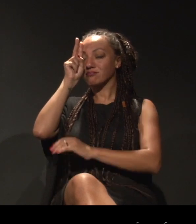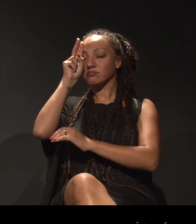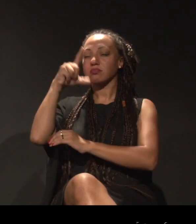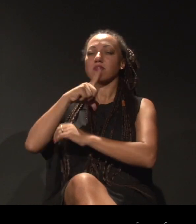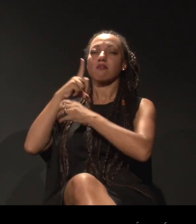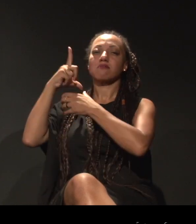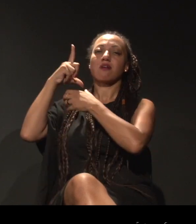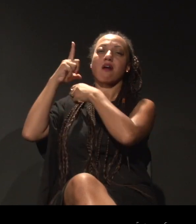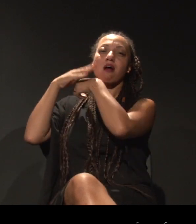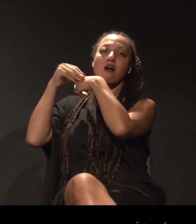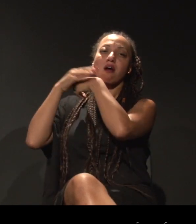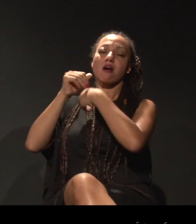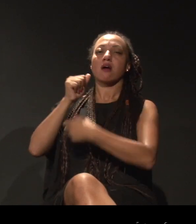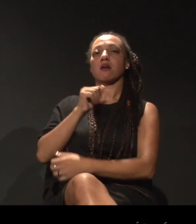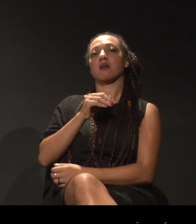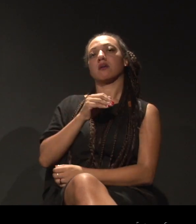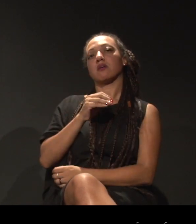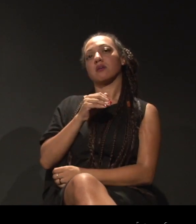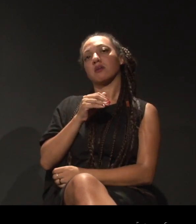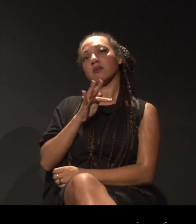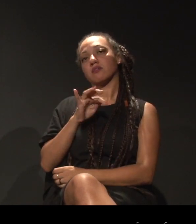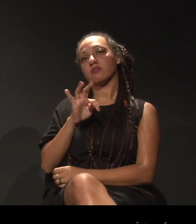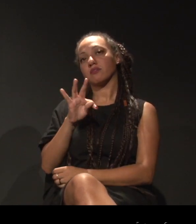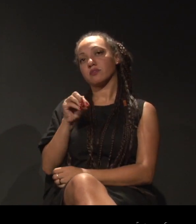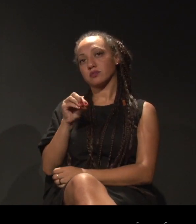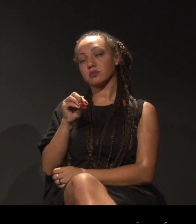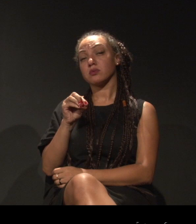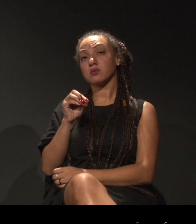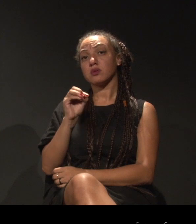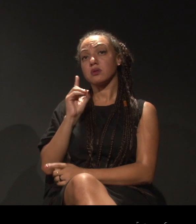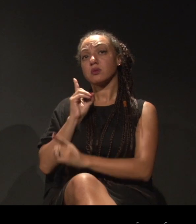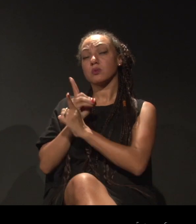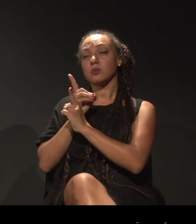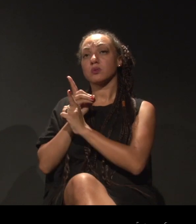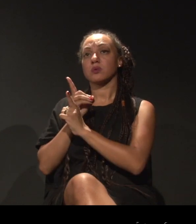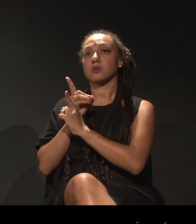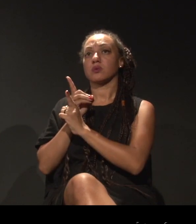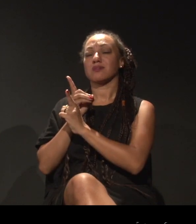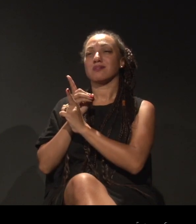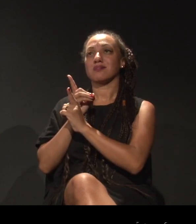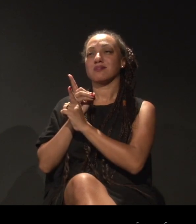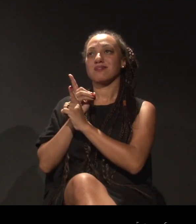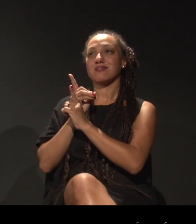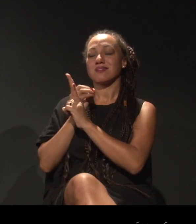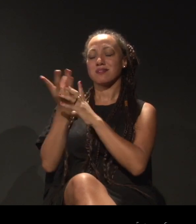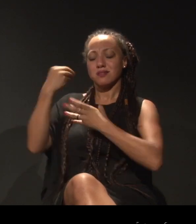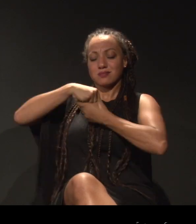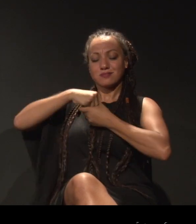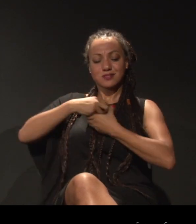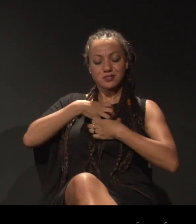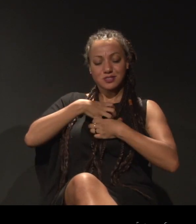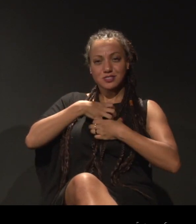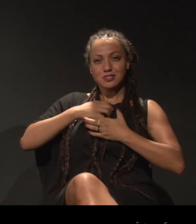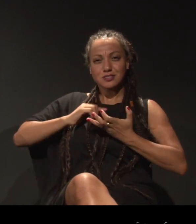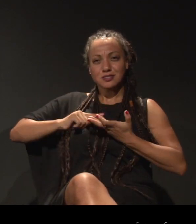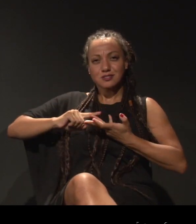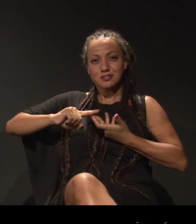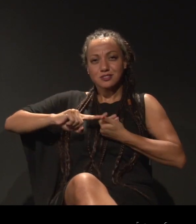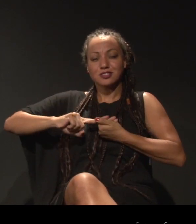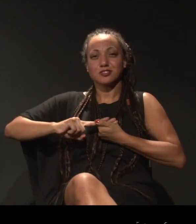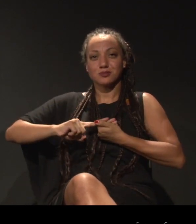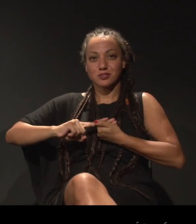é onde a gente encontra os nossos sentimentos. Enfim,